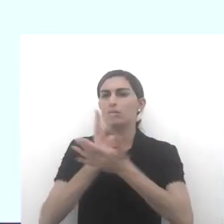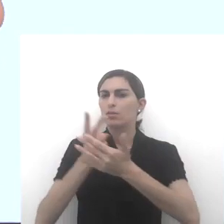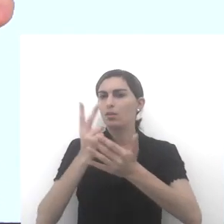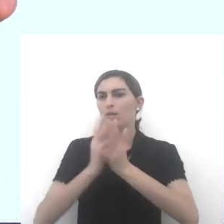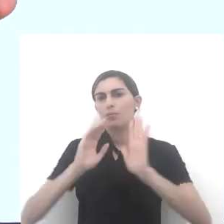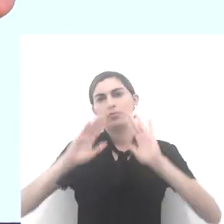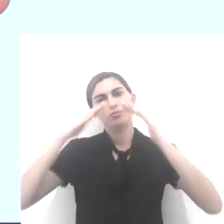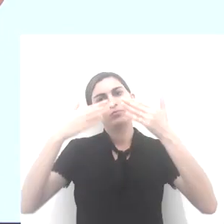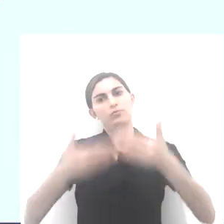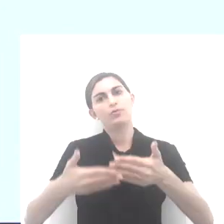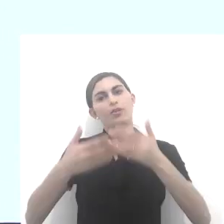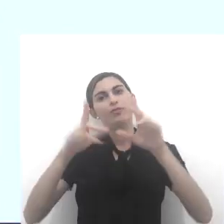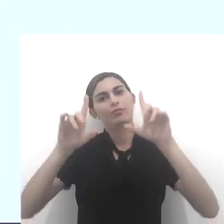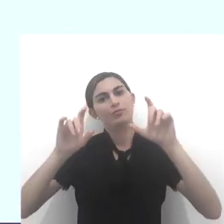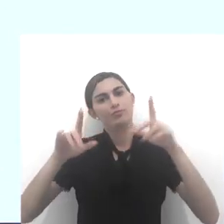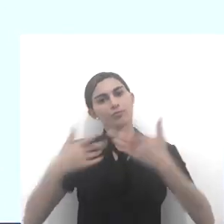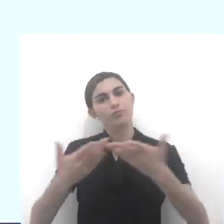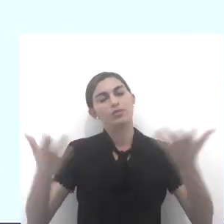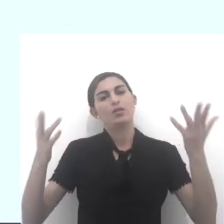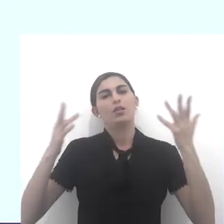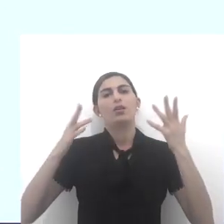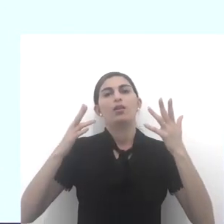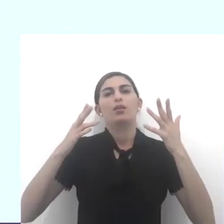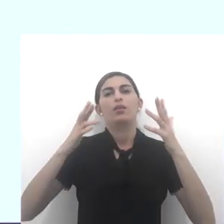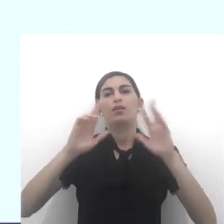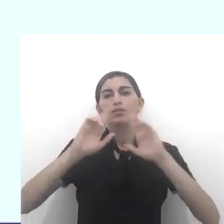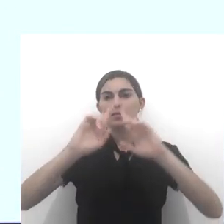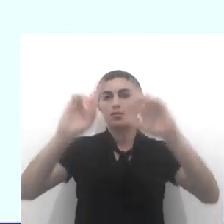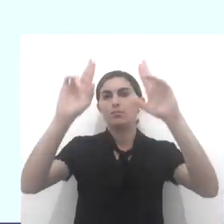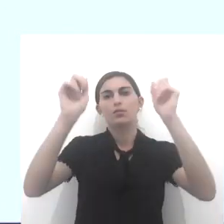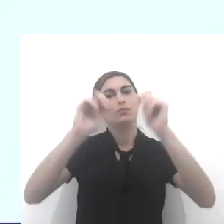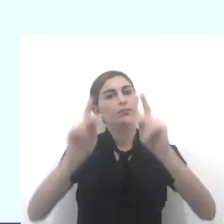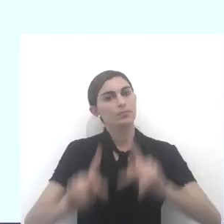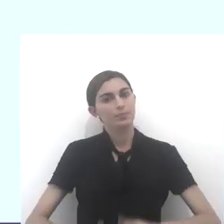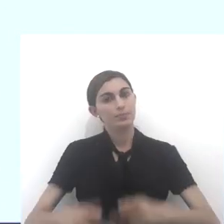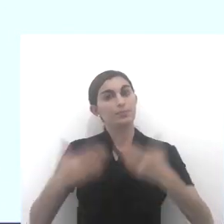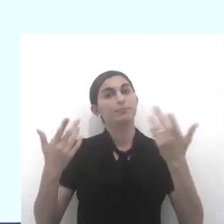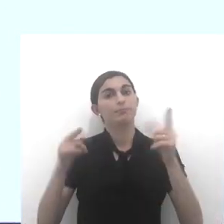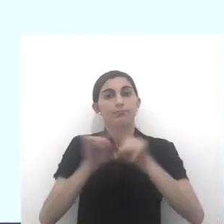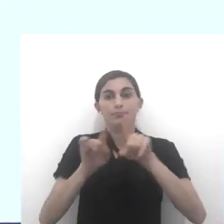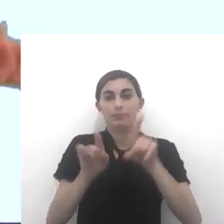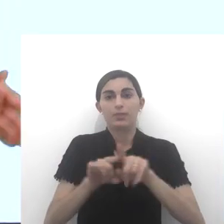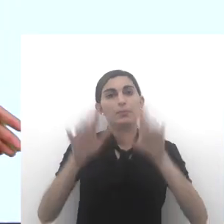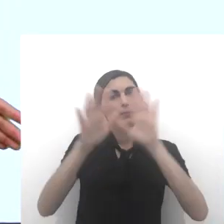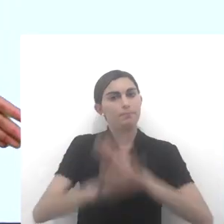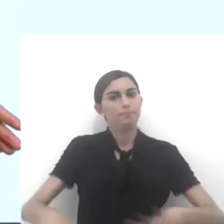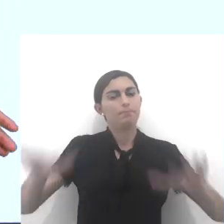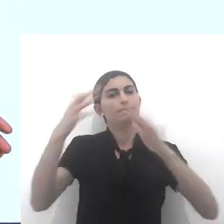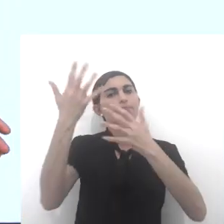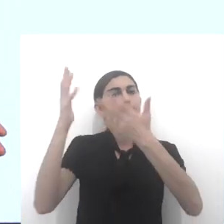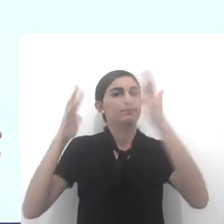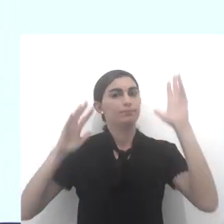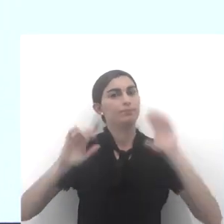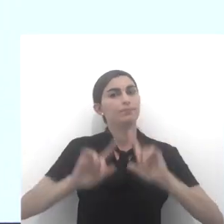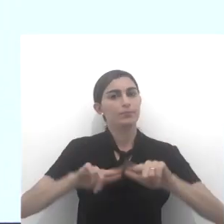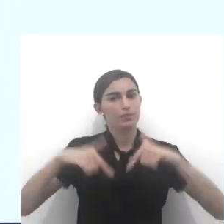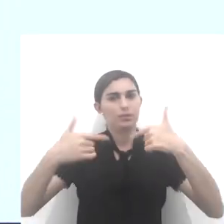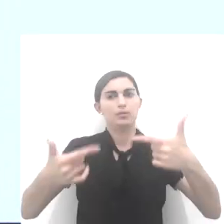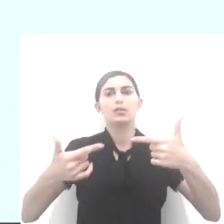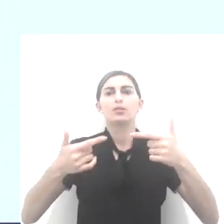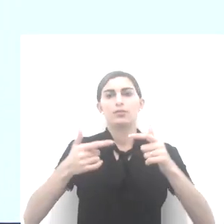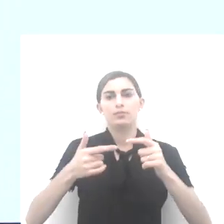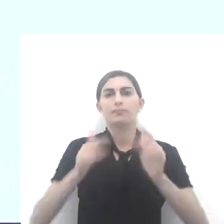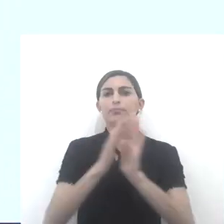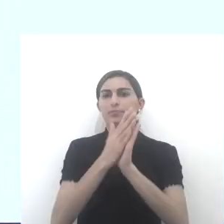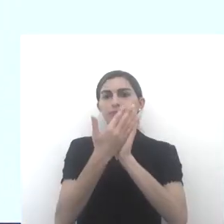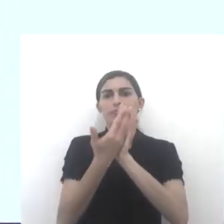Sempre voltamos àquela tela, o respeito, a paz, também a questão do meio ambiente e o zelo,